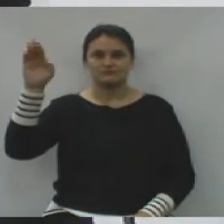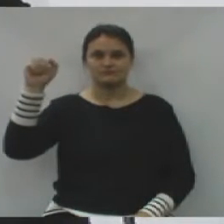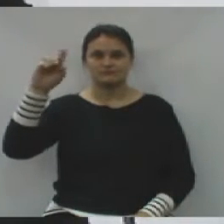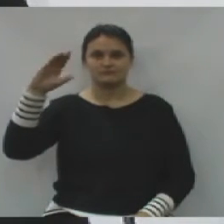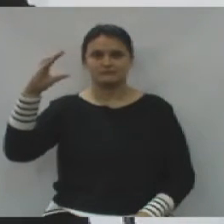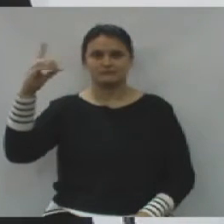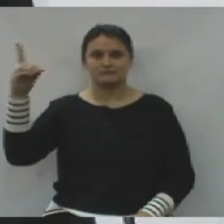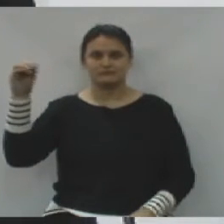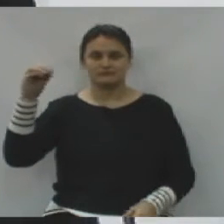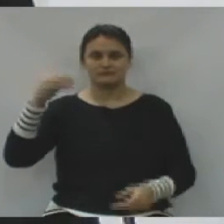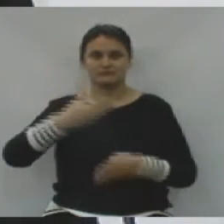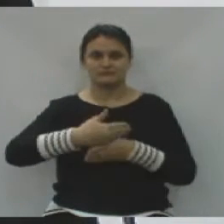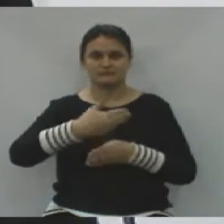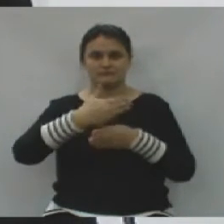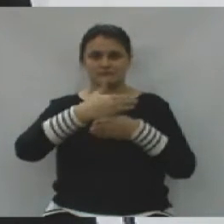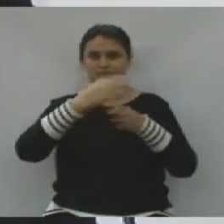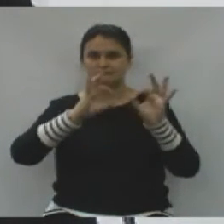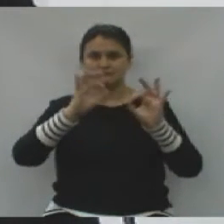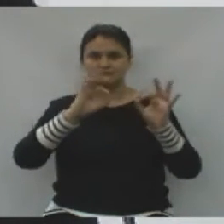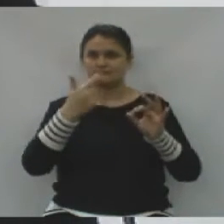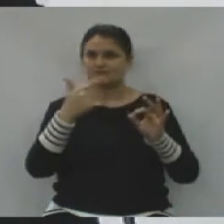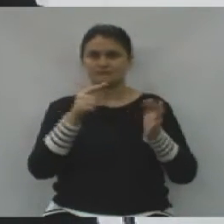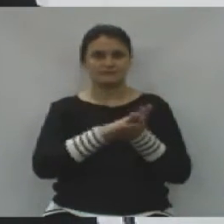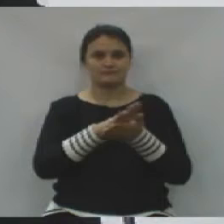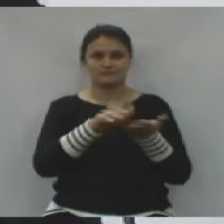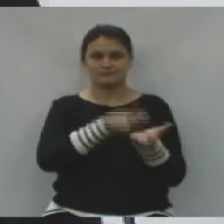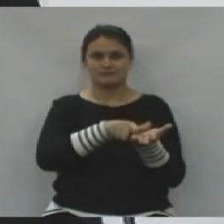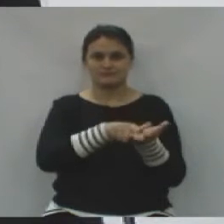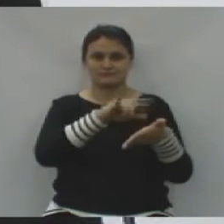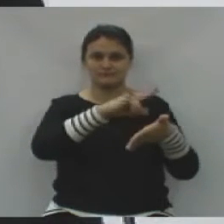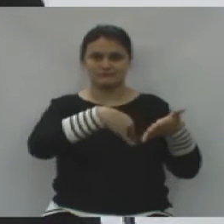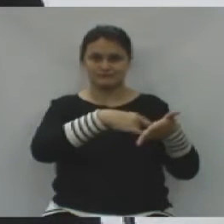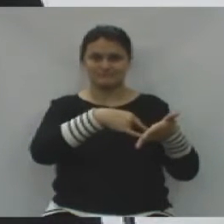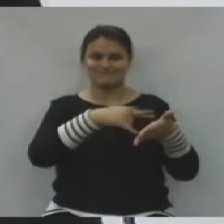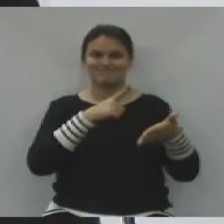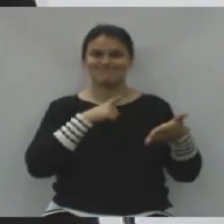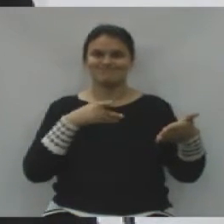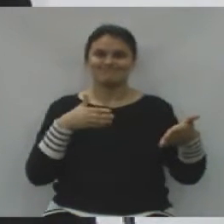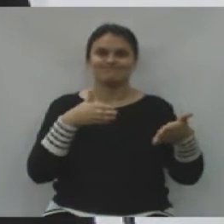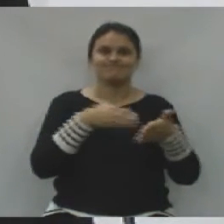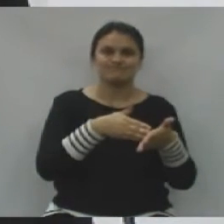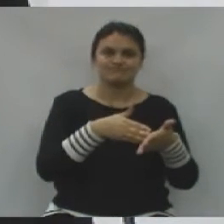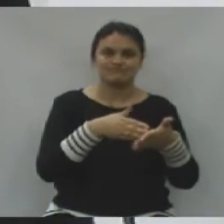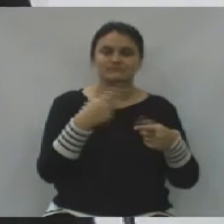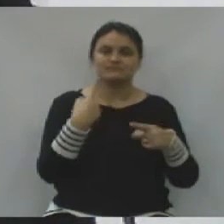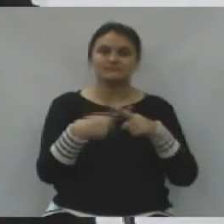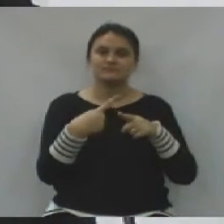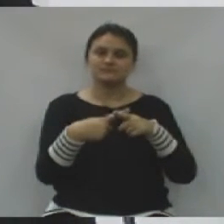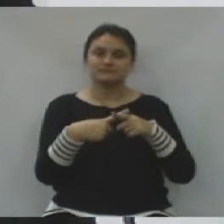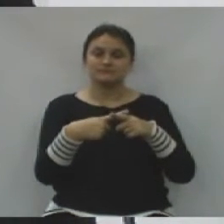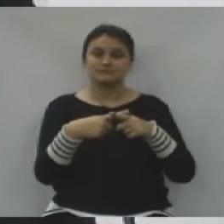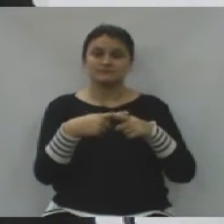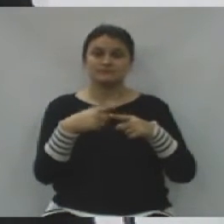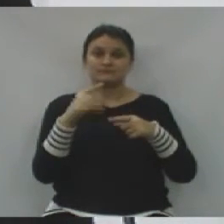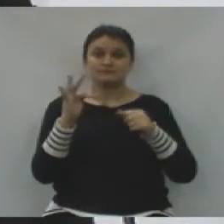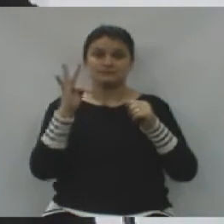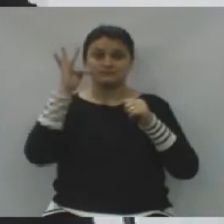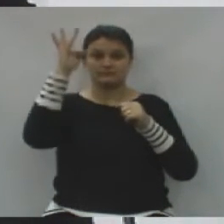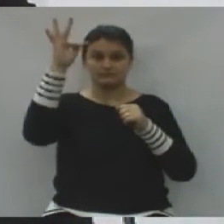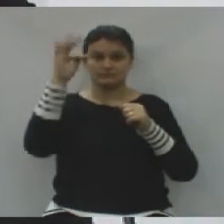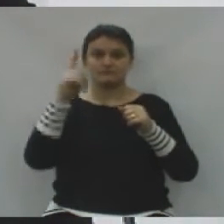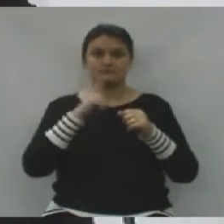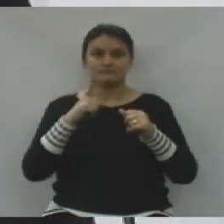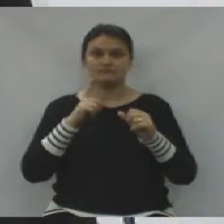da obra que está lá em cima. E encontram uma certa barreira, por quê? Porque, para que tenha o